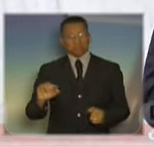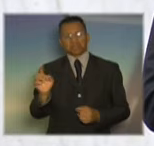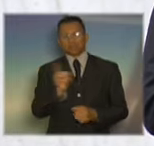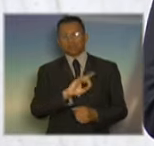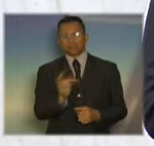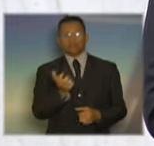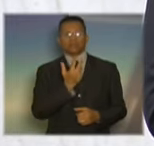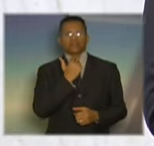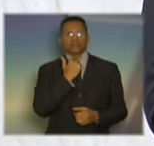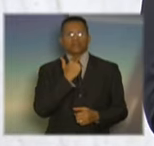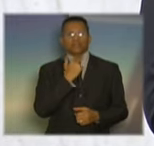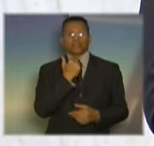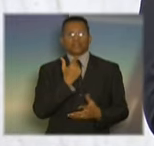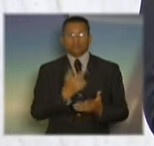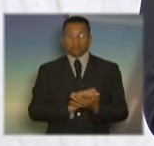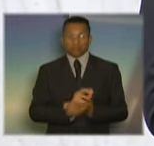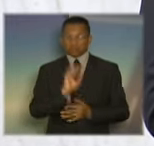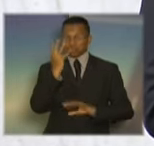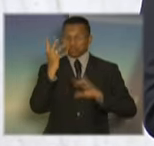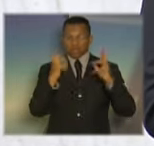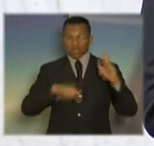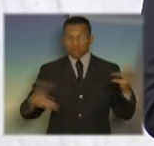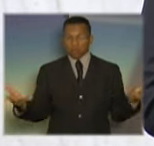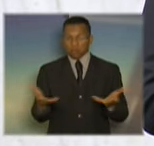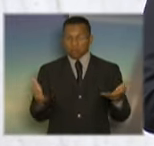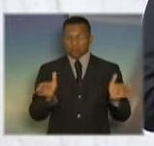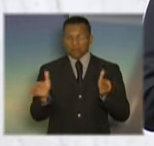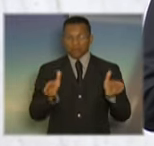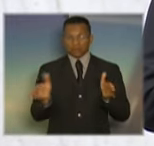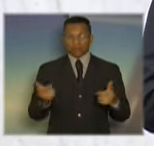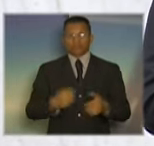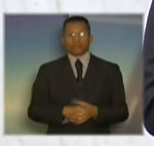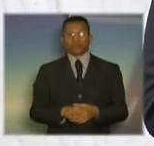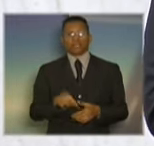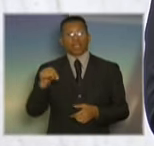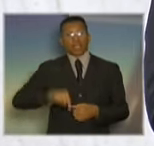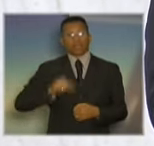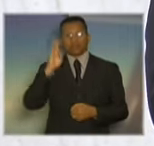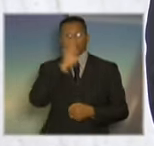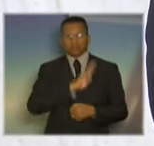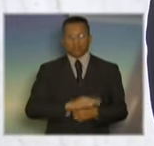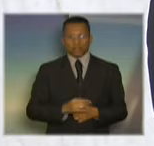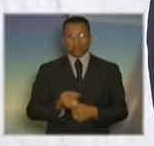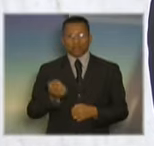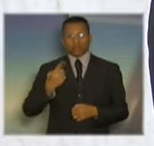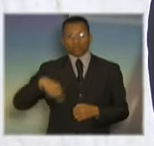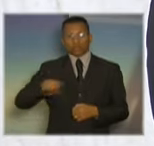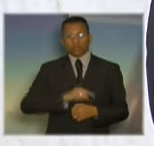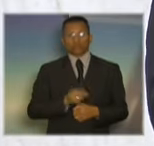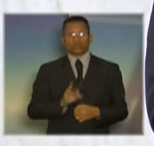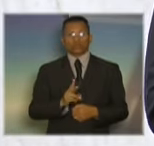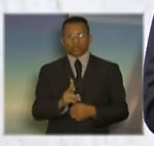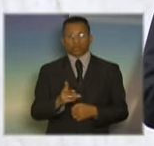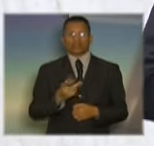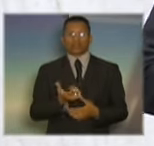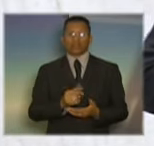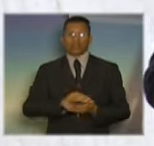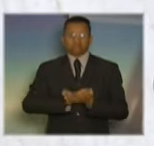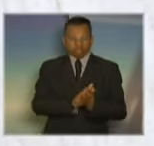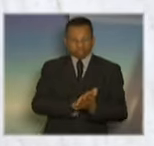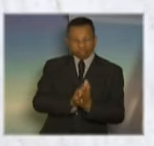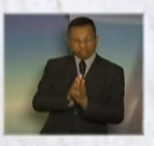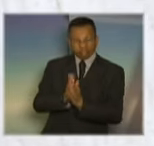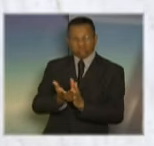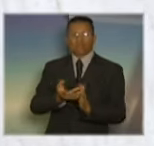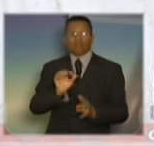que esse tipo de coisa aconteça na nossa época. Porque aqui no Brasil, nós continuamos com o massacre de policiais, com o massacre